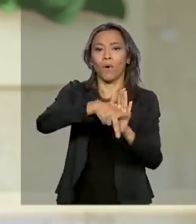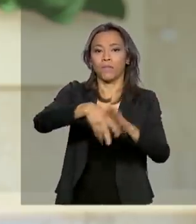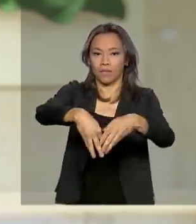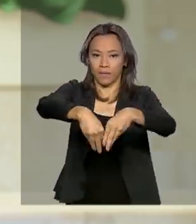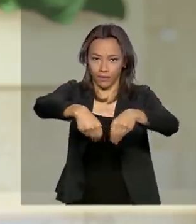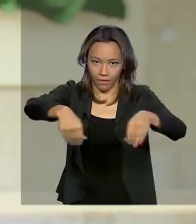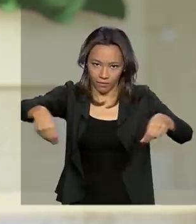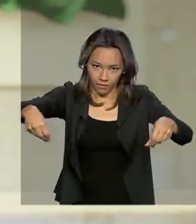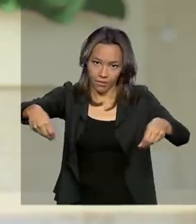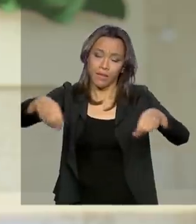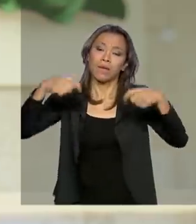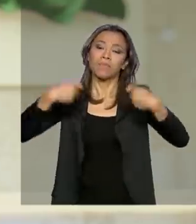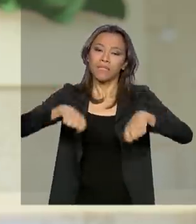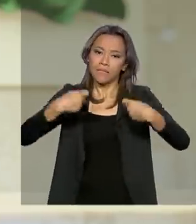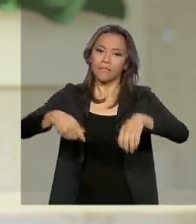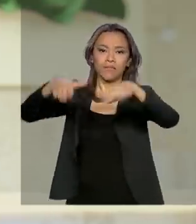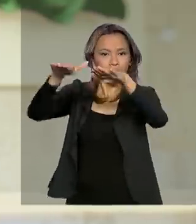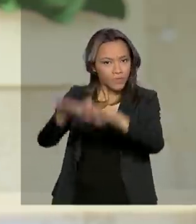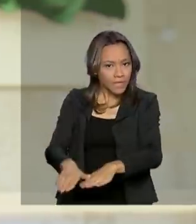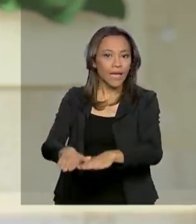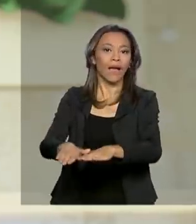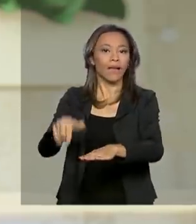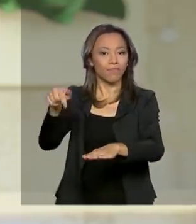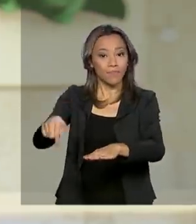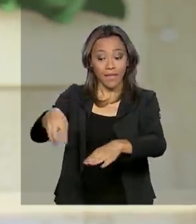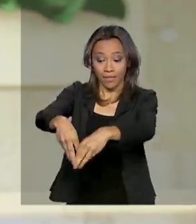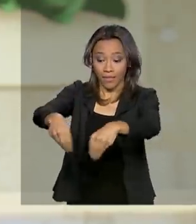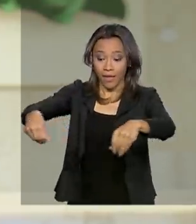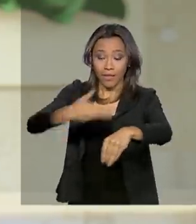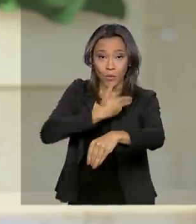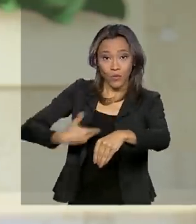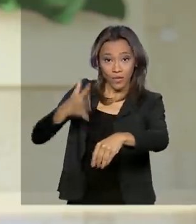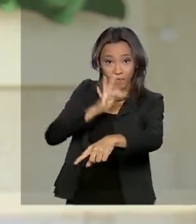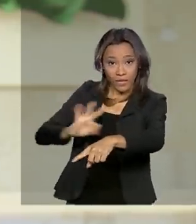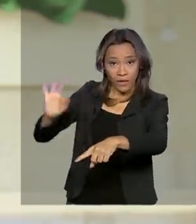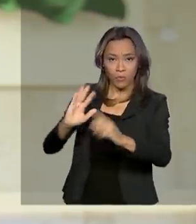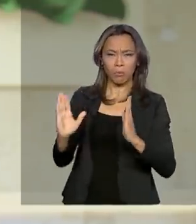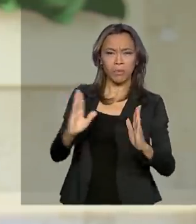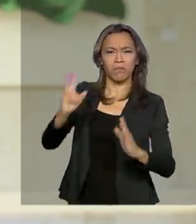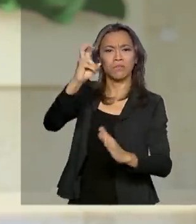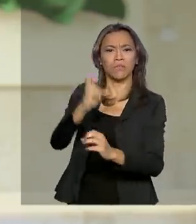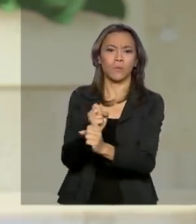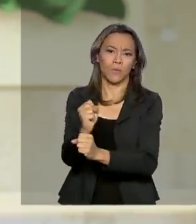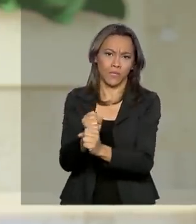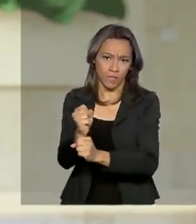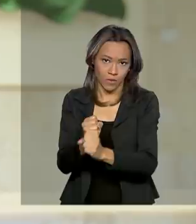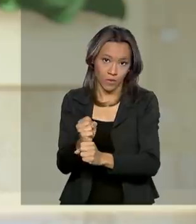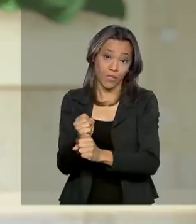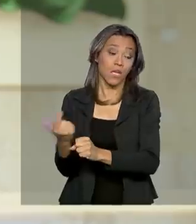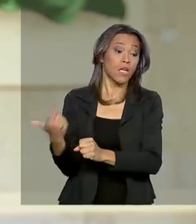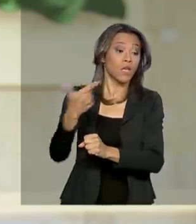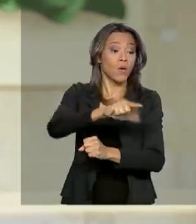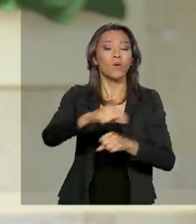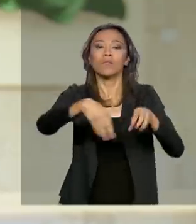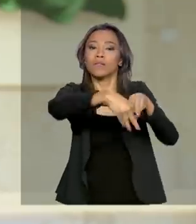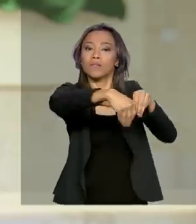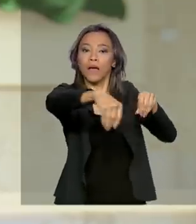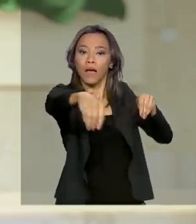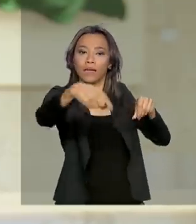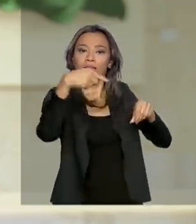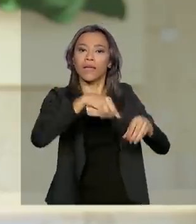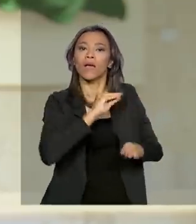precisam estar instaladas em terras da União há pelo menos cinco anos. Terrenos localizados em unidades de